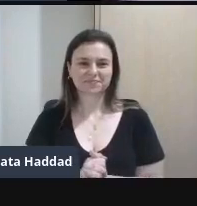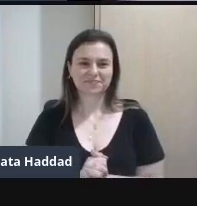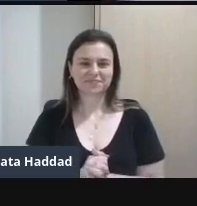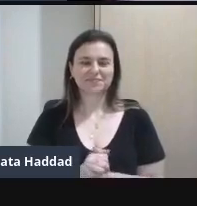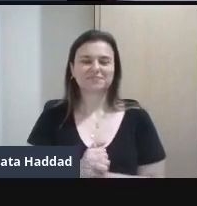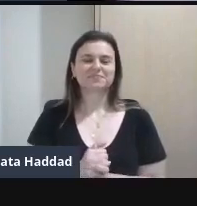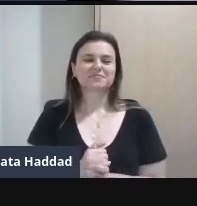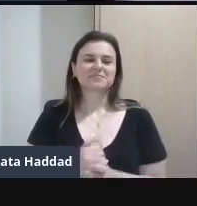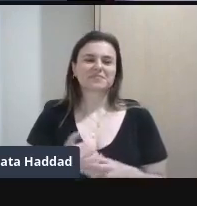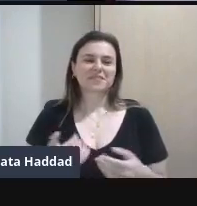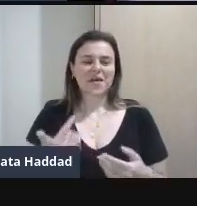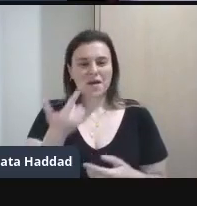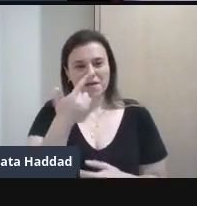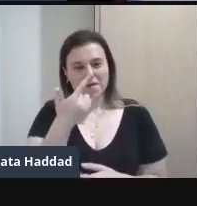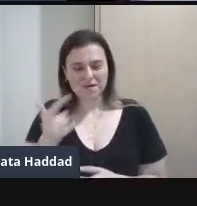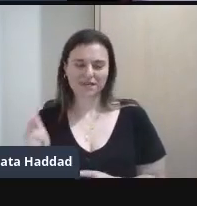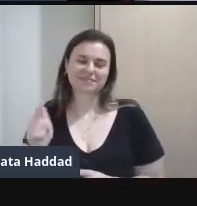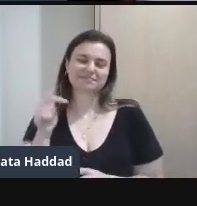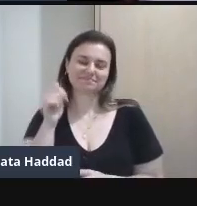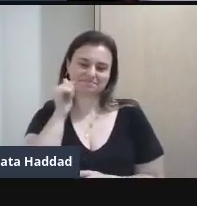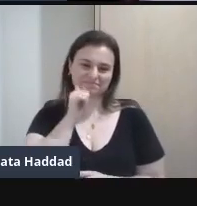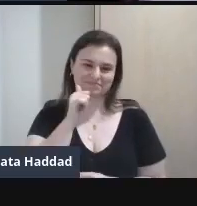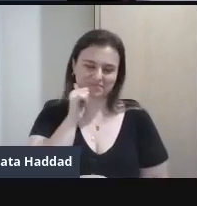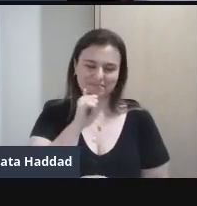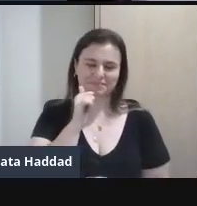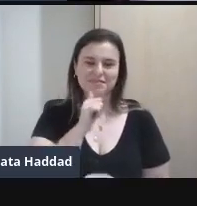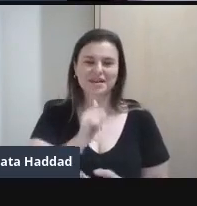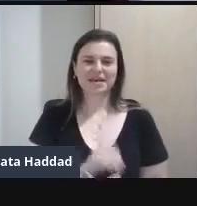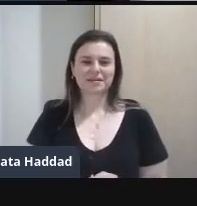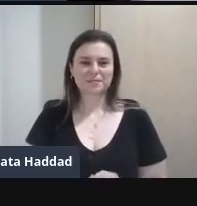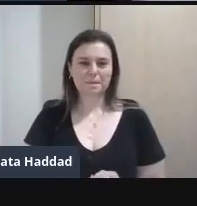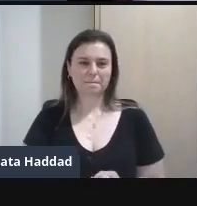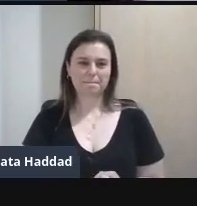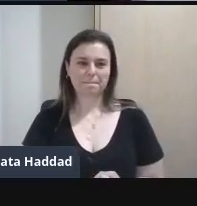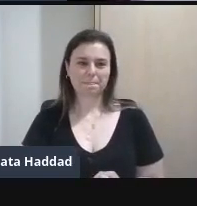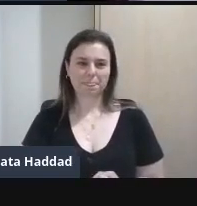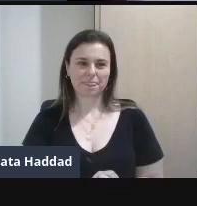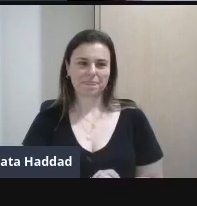Mais Uma mulher incrível Chegando Vamos ver quem vem